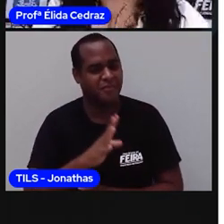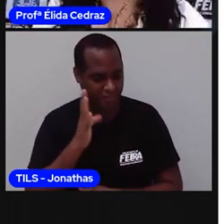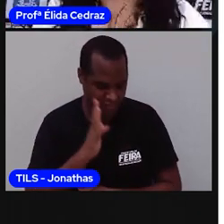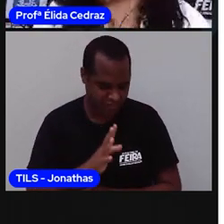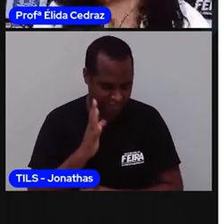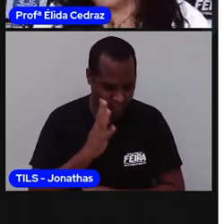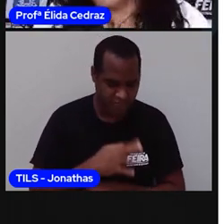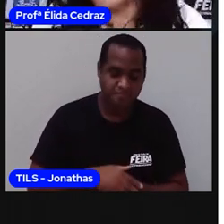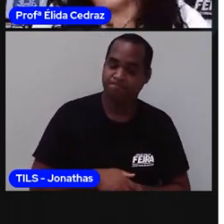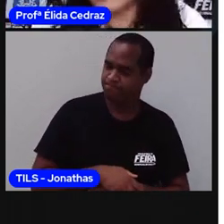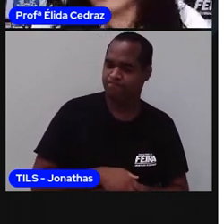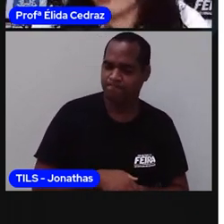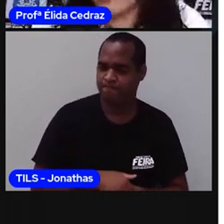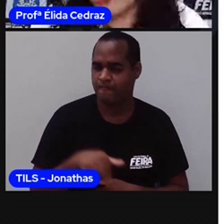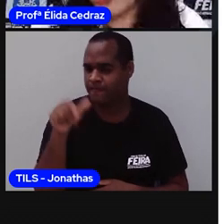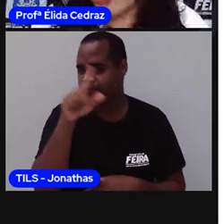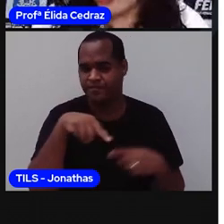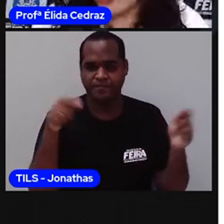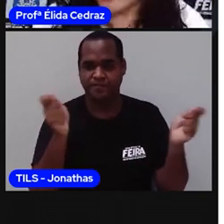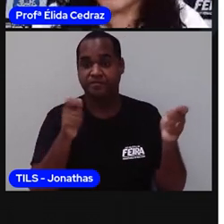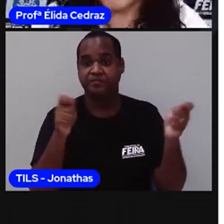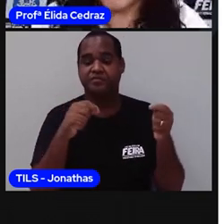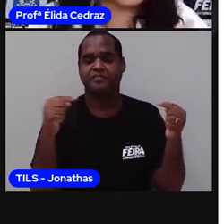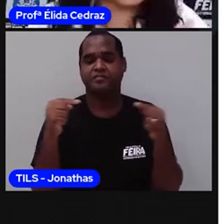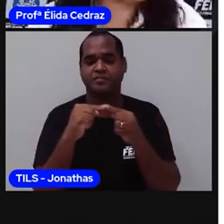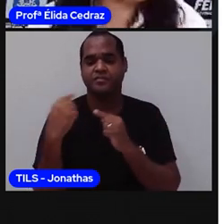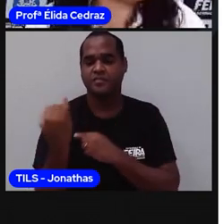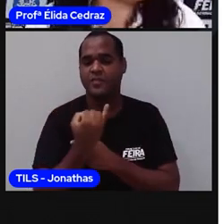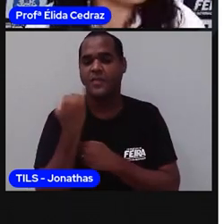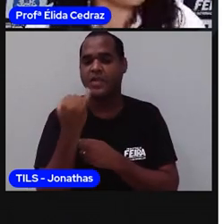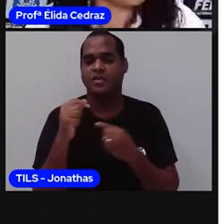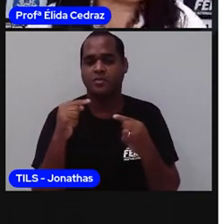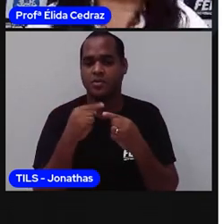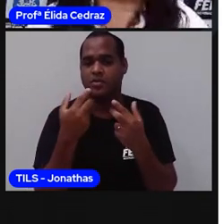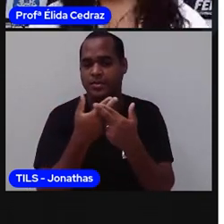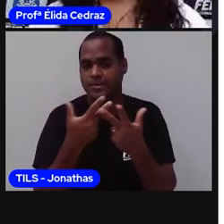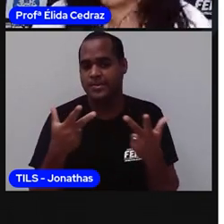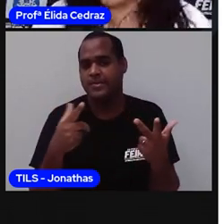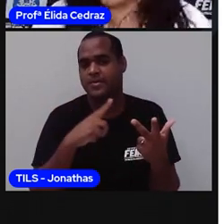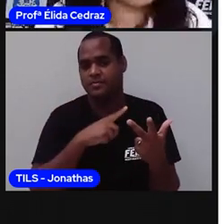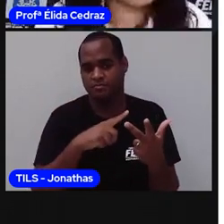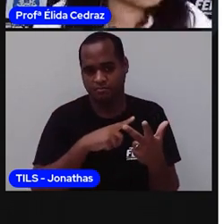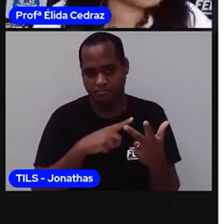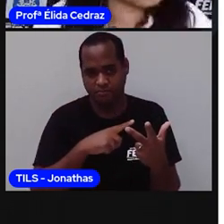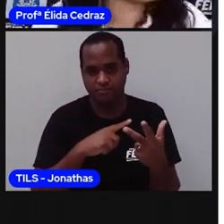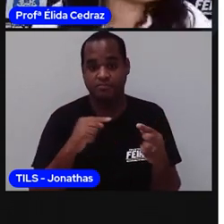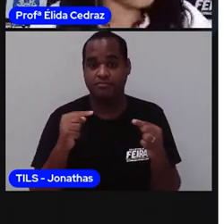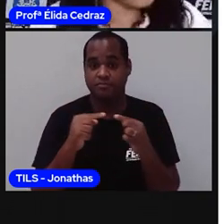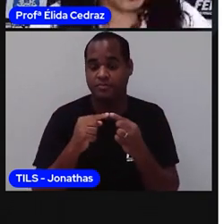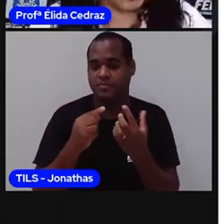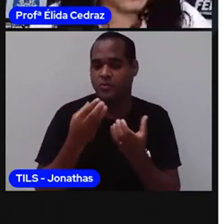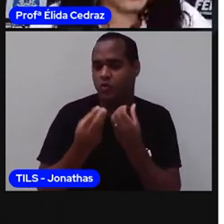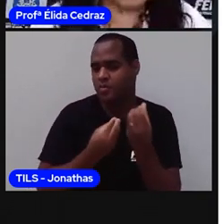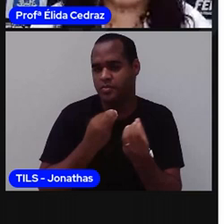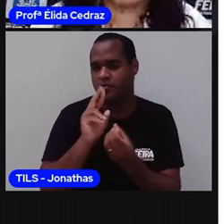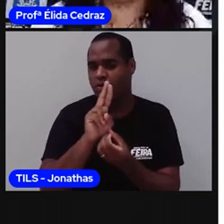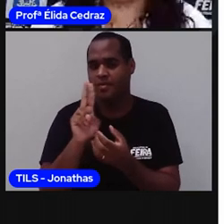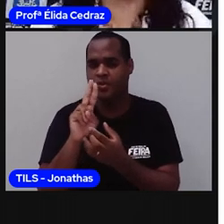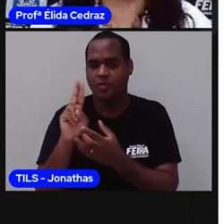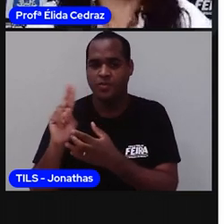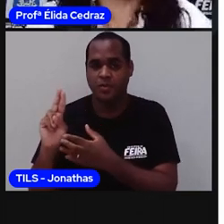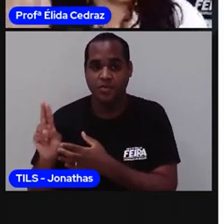E nós podemos fazer essa árvore genealógica de muitas formas. Apenas usando os nomes.